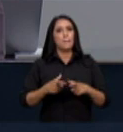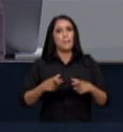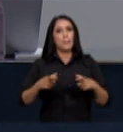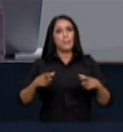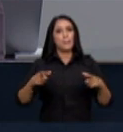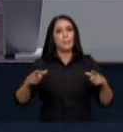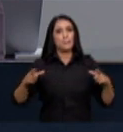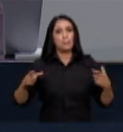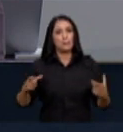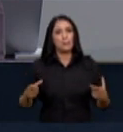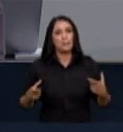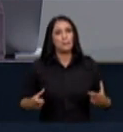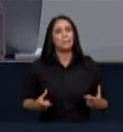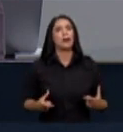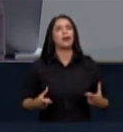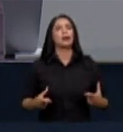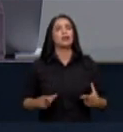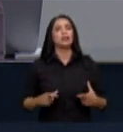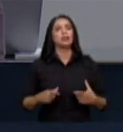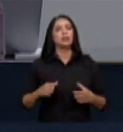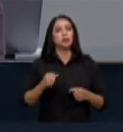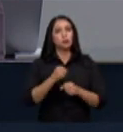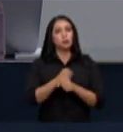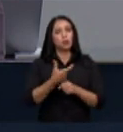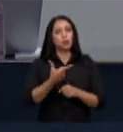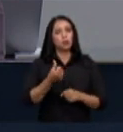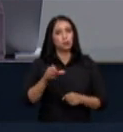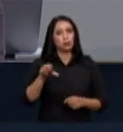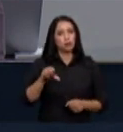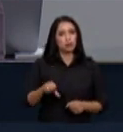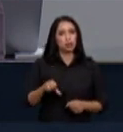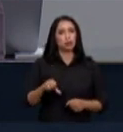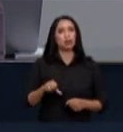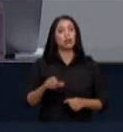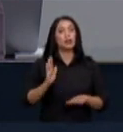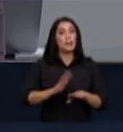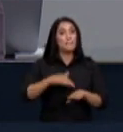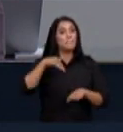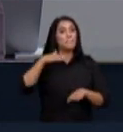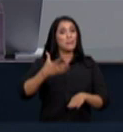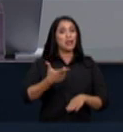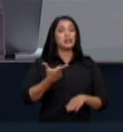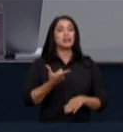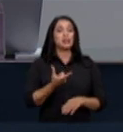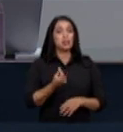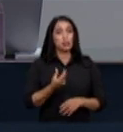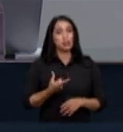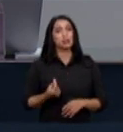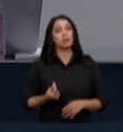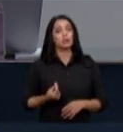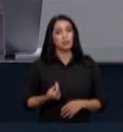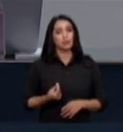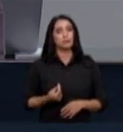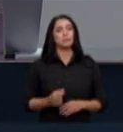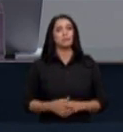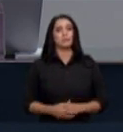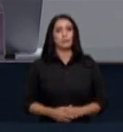expressivamente no ano de 2019 e ainda mais no ano de 2020